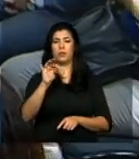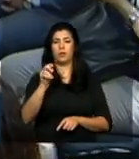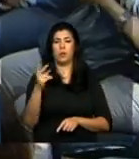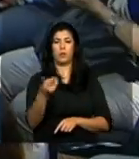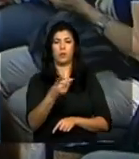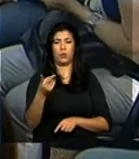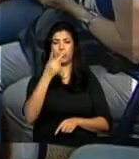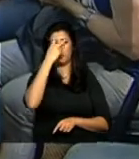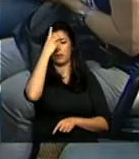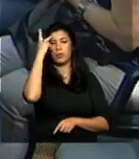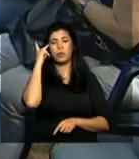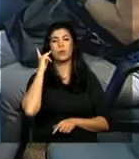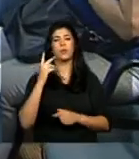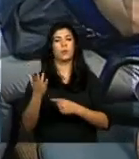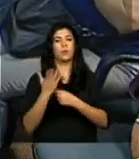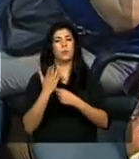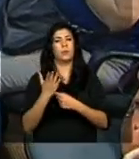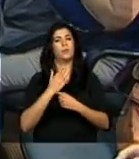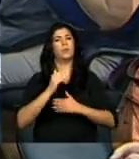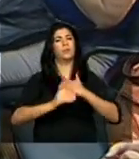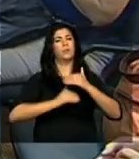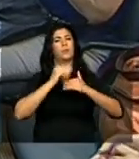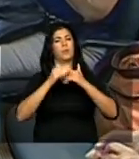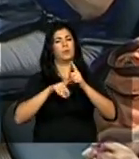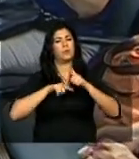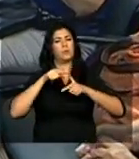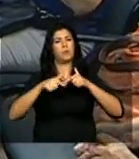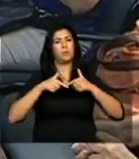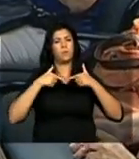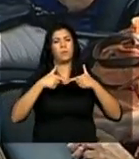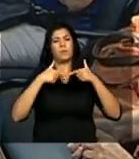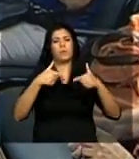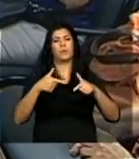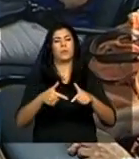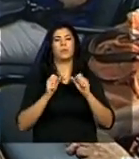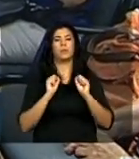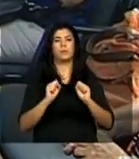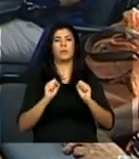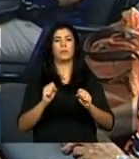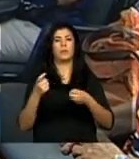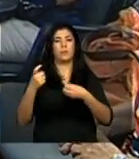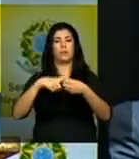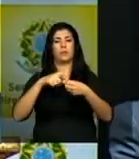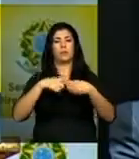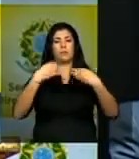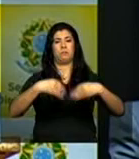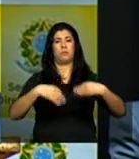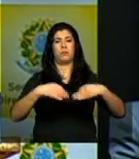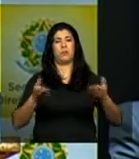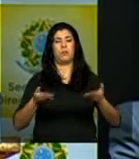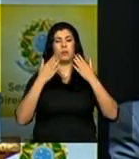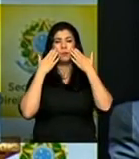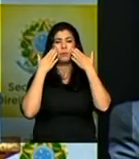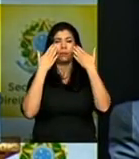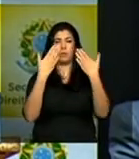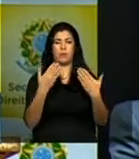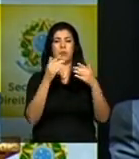as pessoas que tocam que trabalharam para que nós pudéssemos nesta parceria estarmos aqui